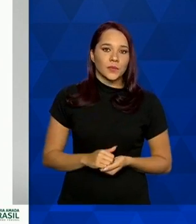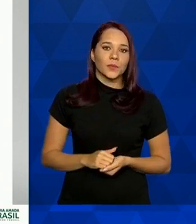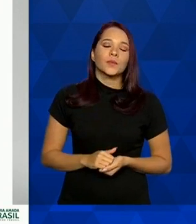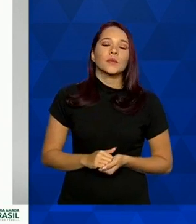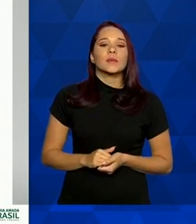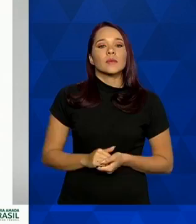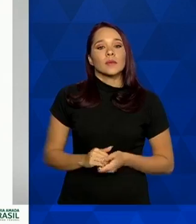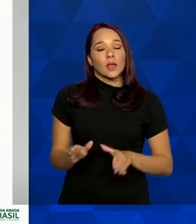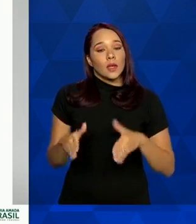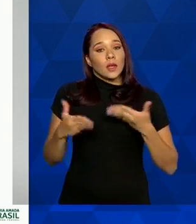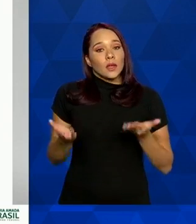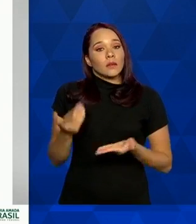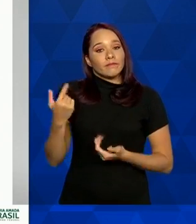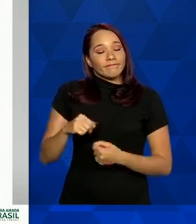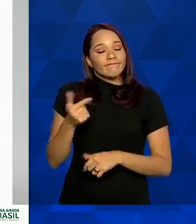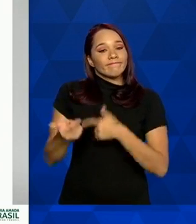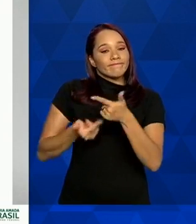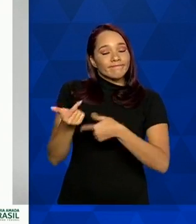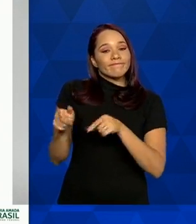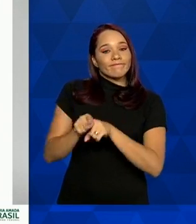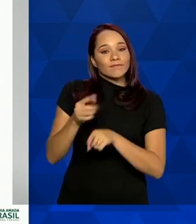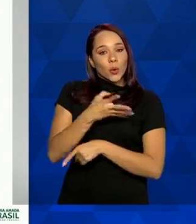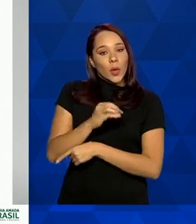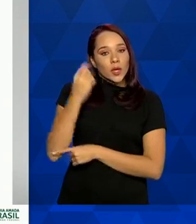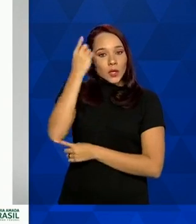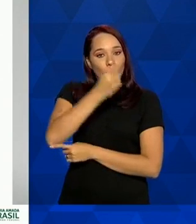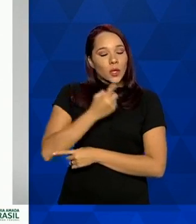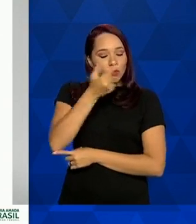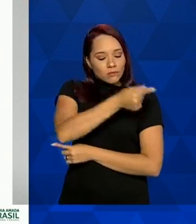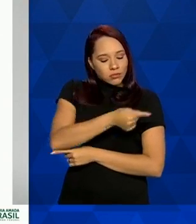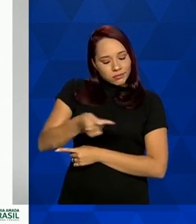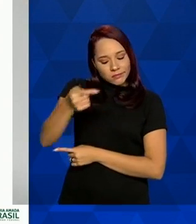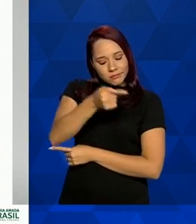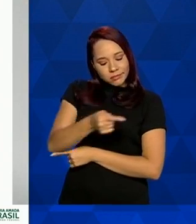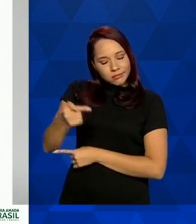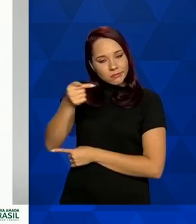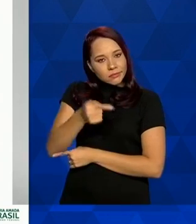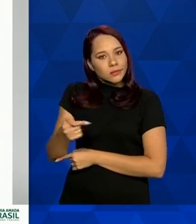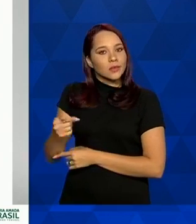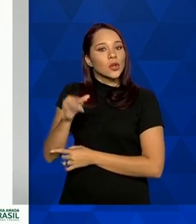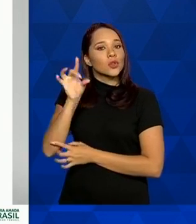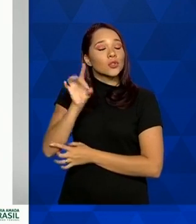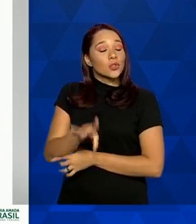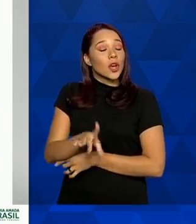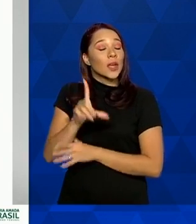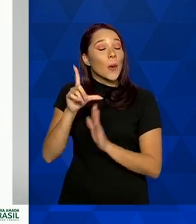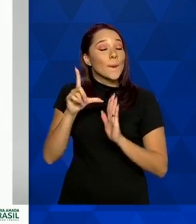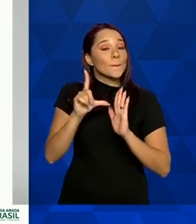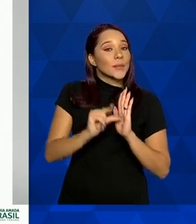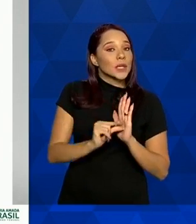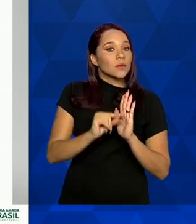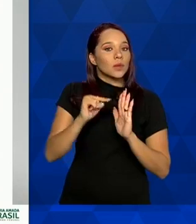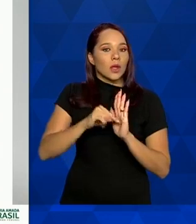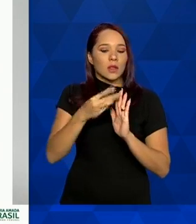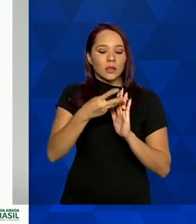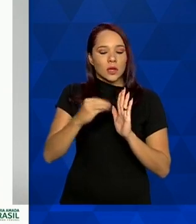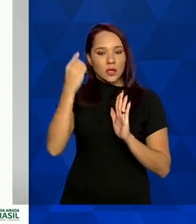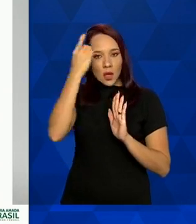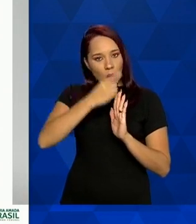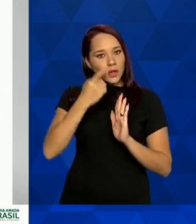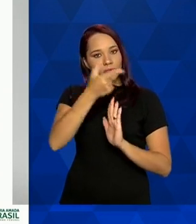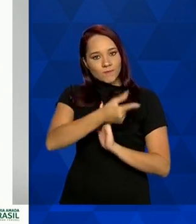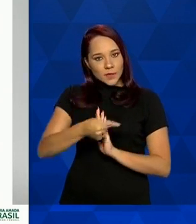Então, eles têm que funcionar também 40 horas semanais, mas a exigência mínima da carga horária profissional é de 30 horas